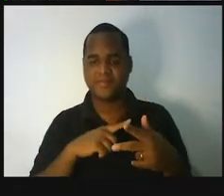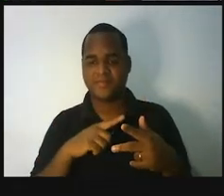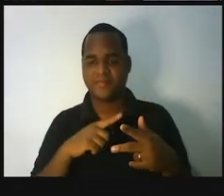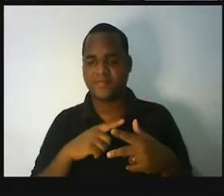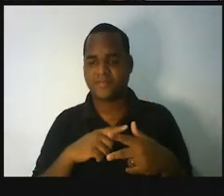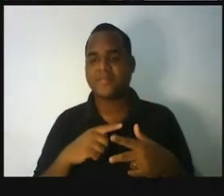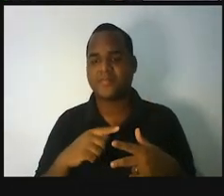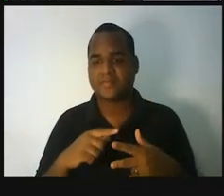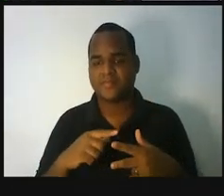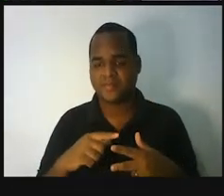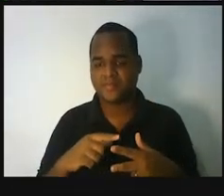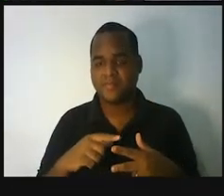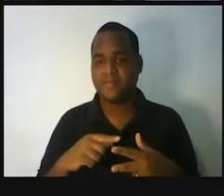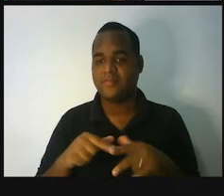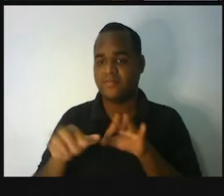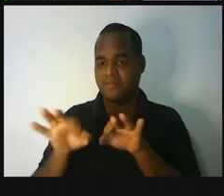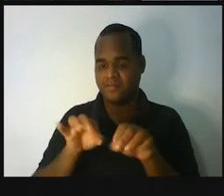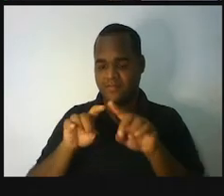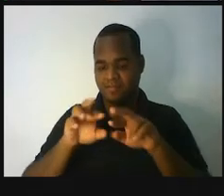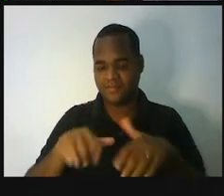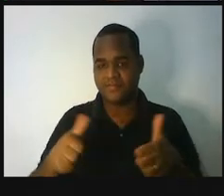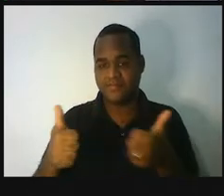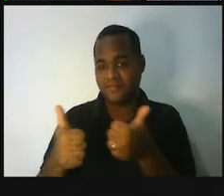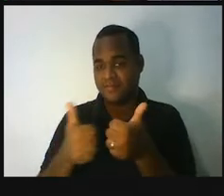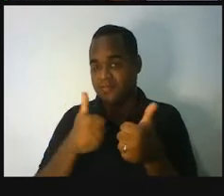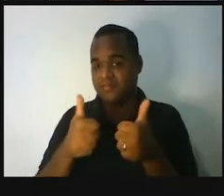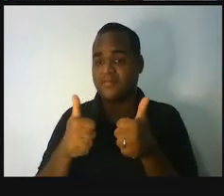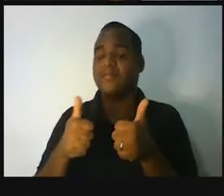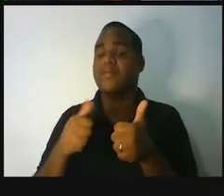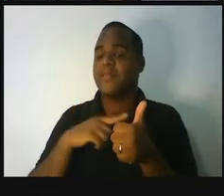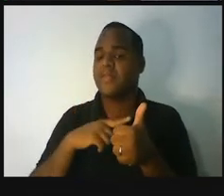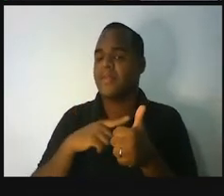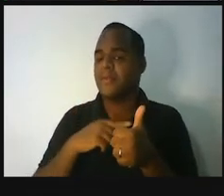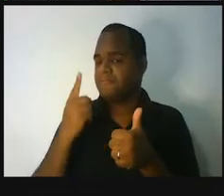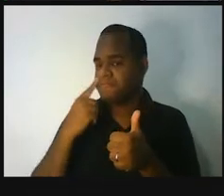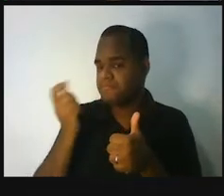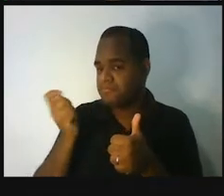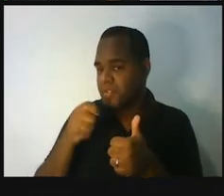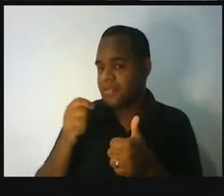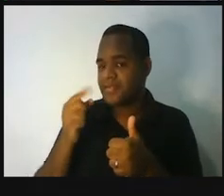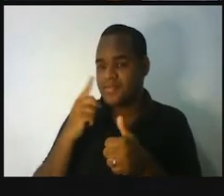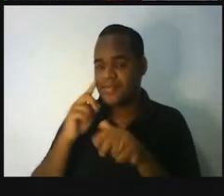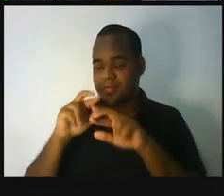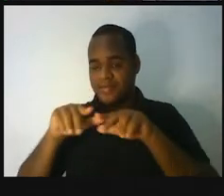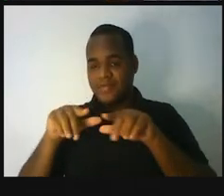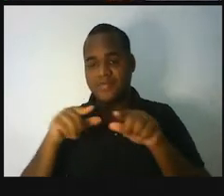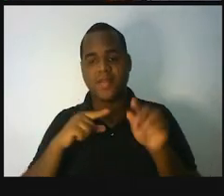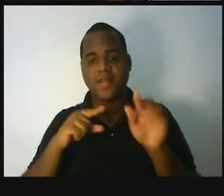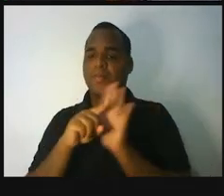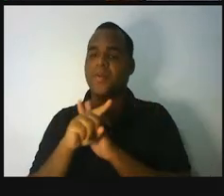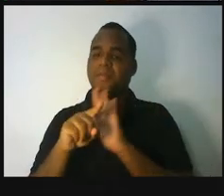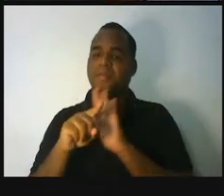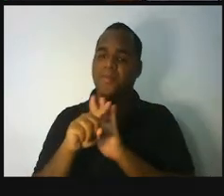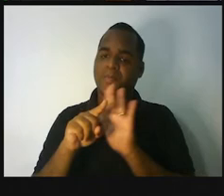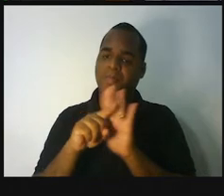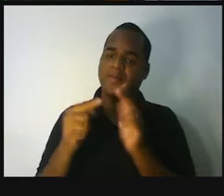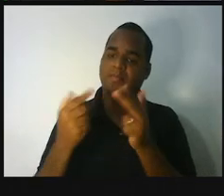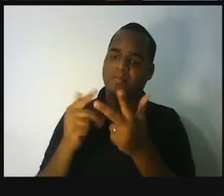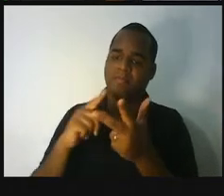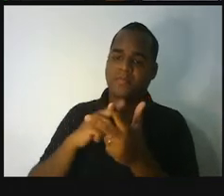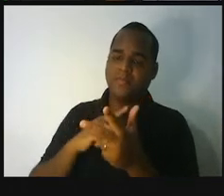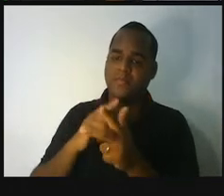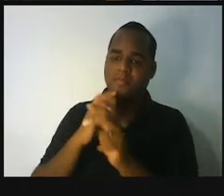Mas, preparado ou preparada pra essa aula, que vai ser mais uma aula de perguntas. Pois é.